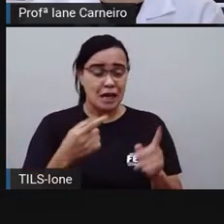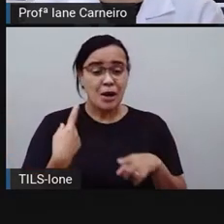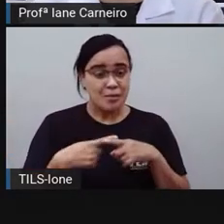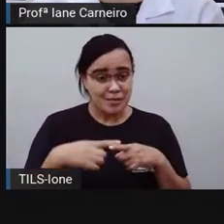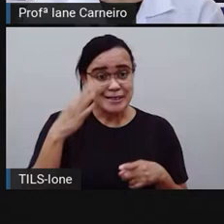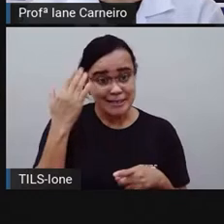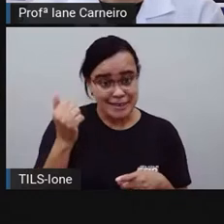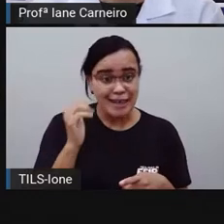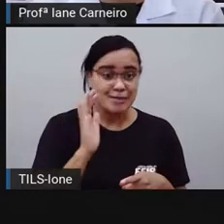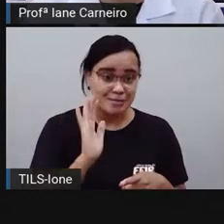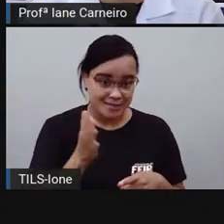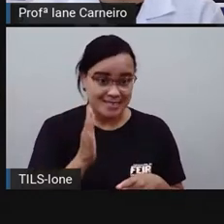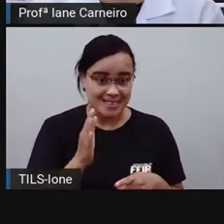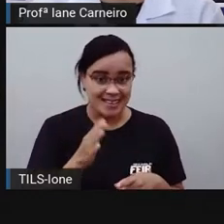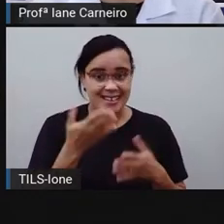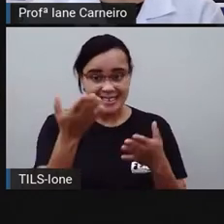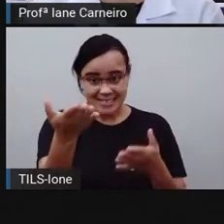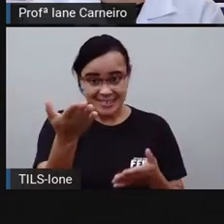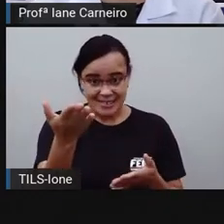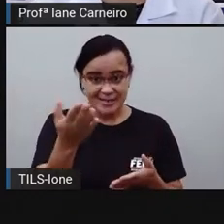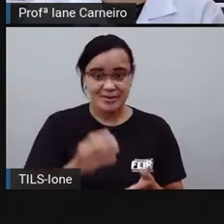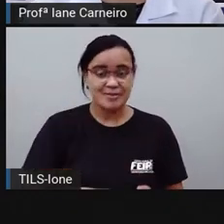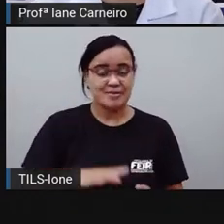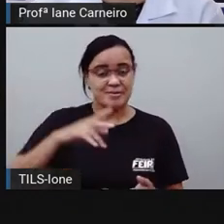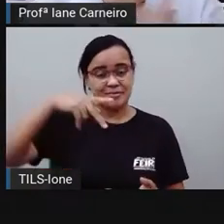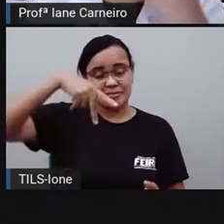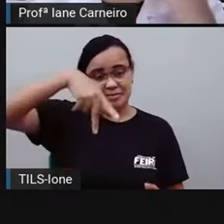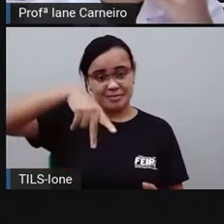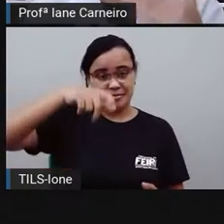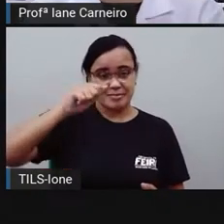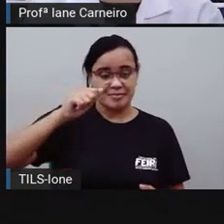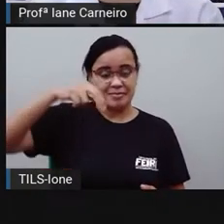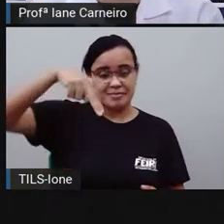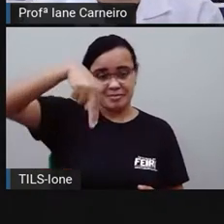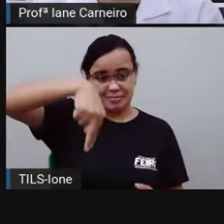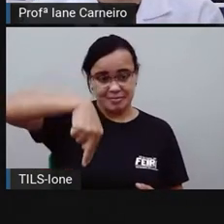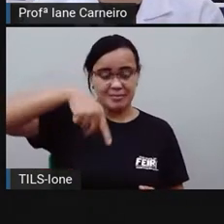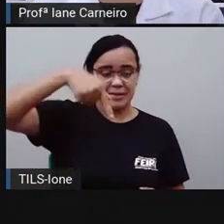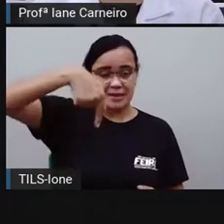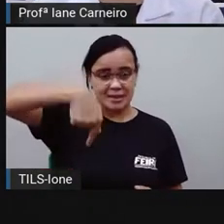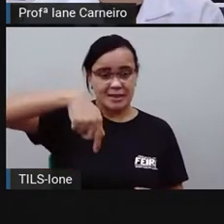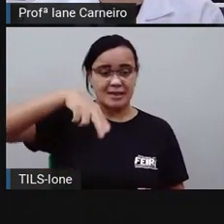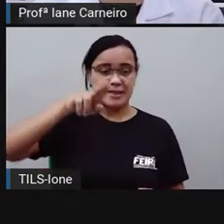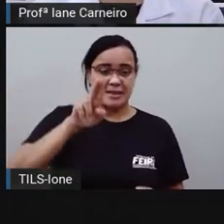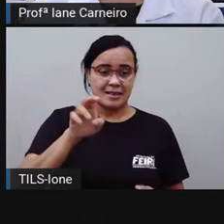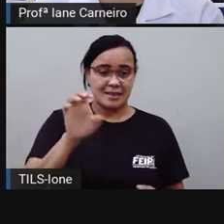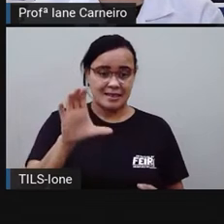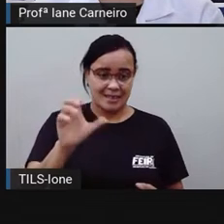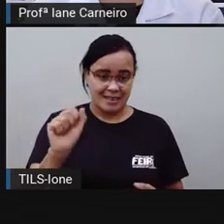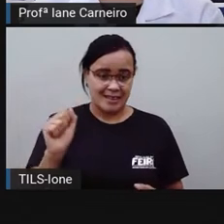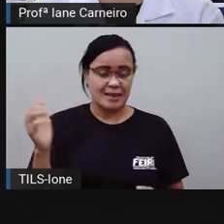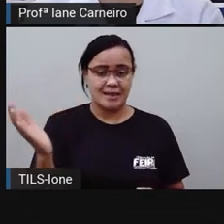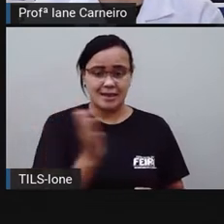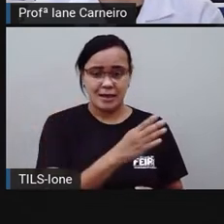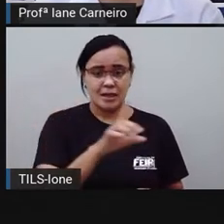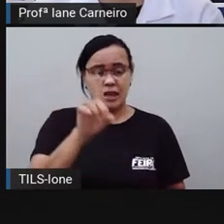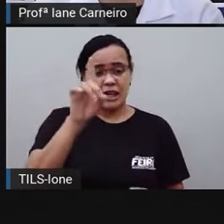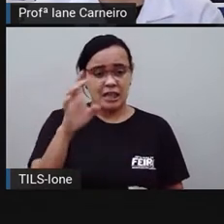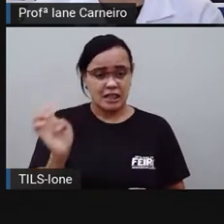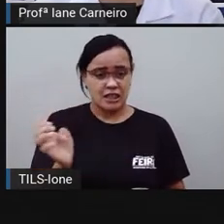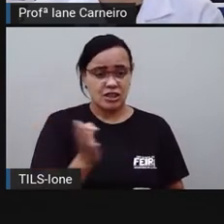panqueca de carne moída. E aí vem o texto todo da receita, né? E aqui em cima a gente vê os